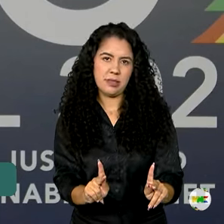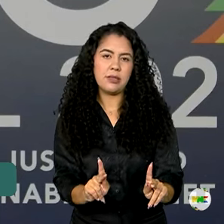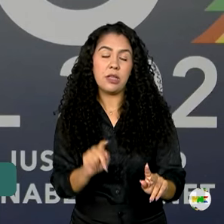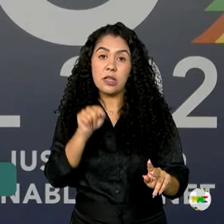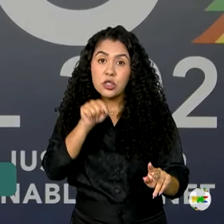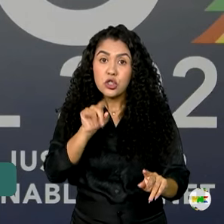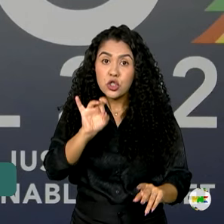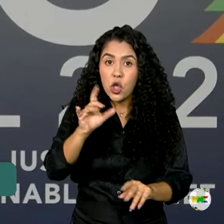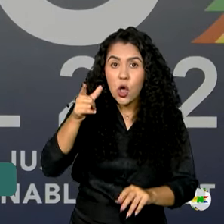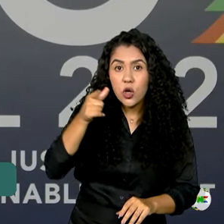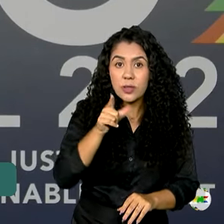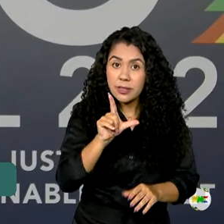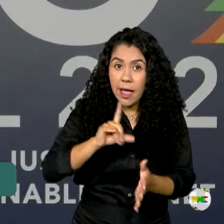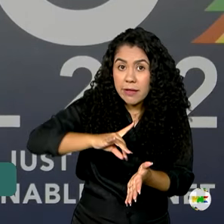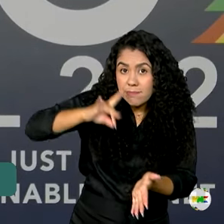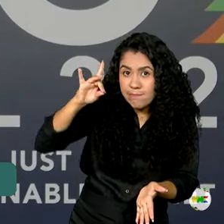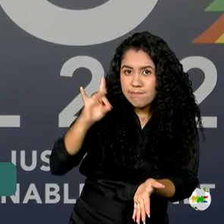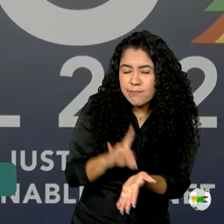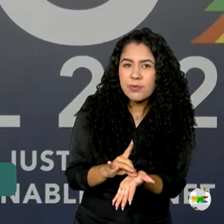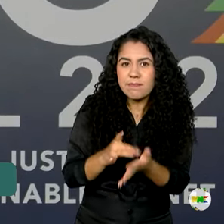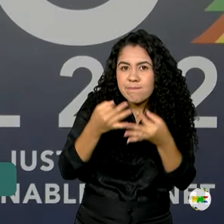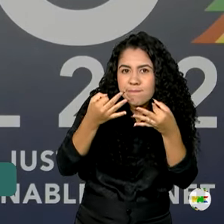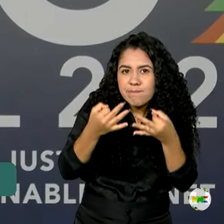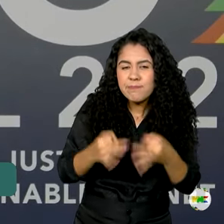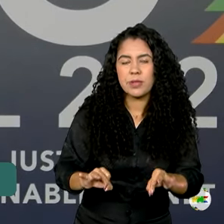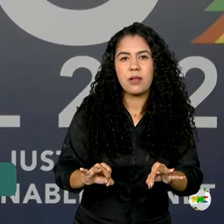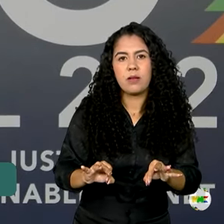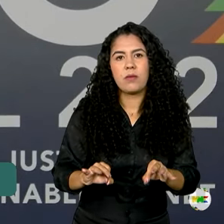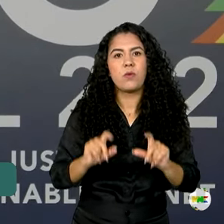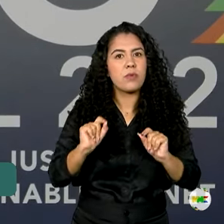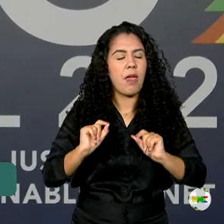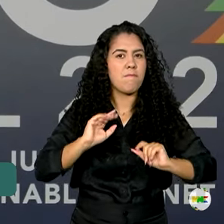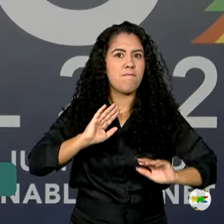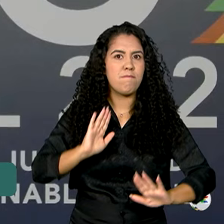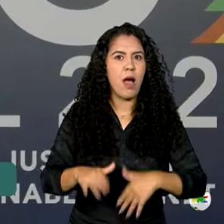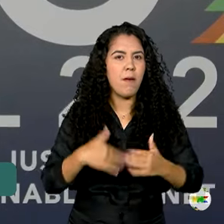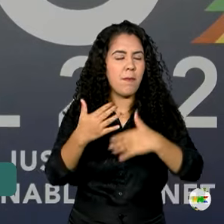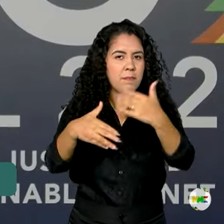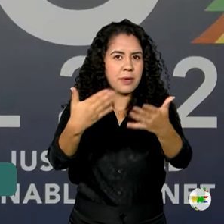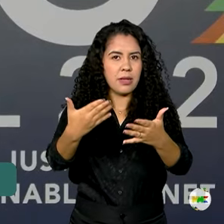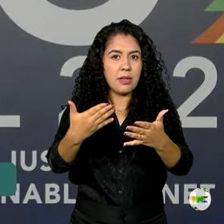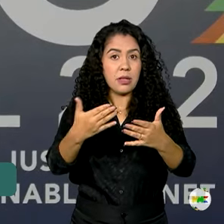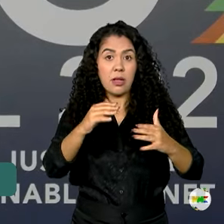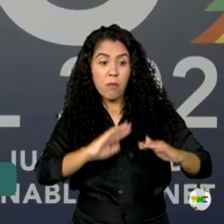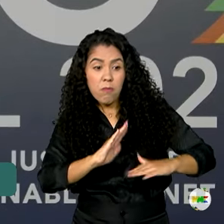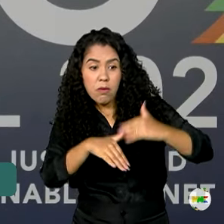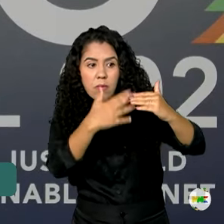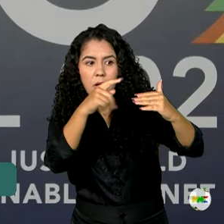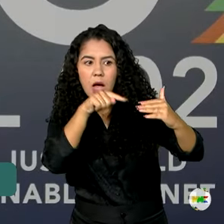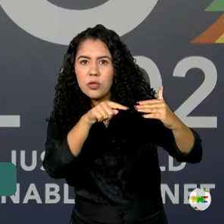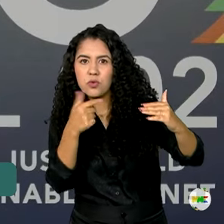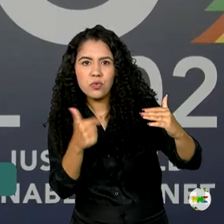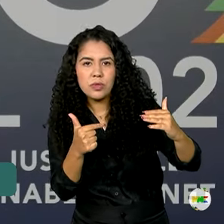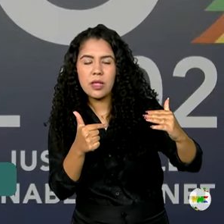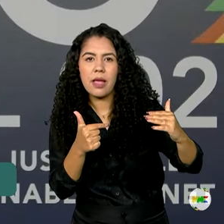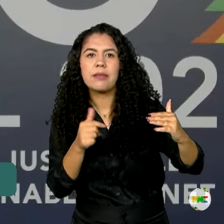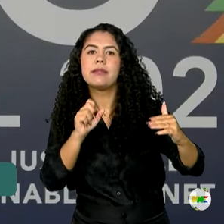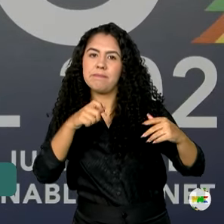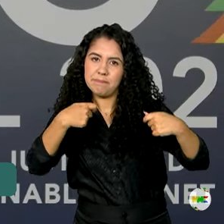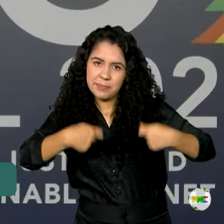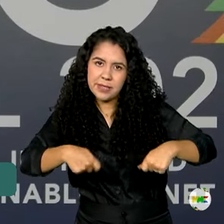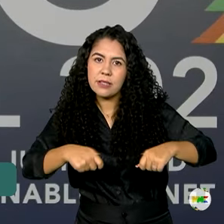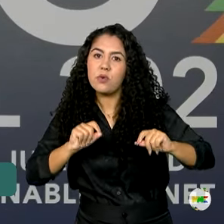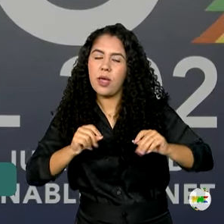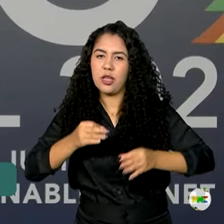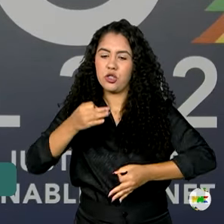só se dará de forma efetiva e sólida com prosperidade. E não há prosperidade sem justiça energética.